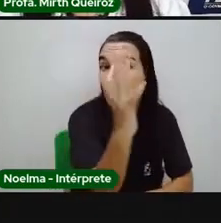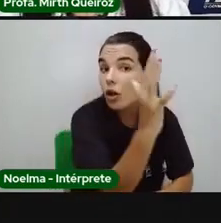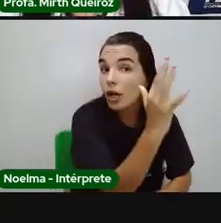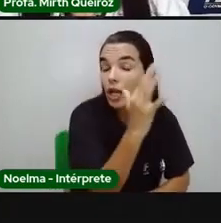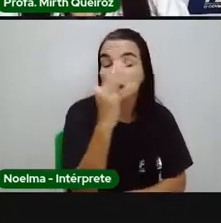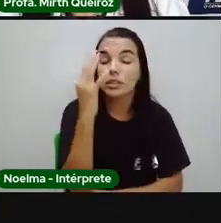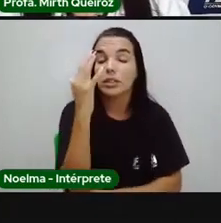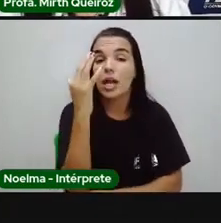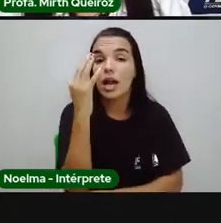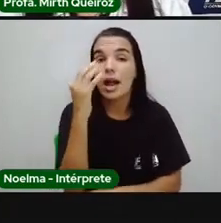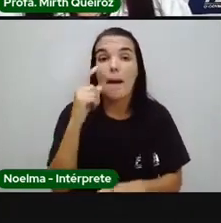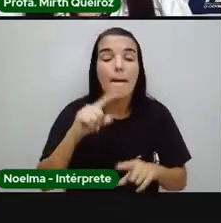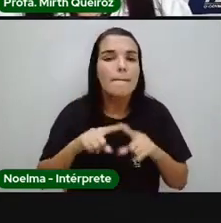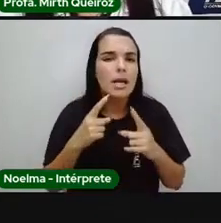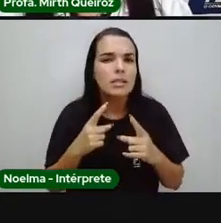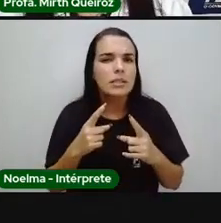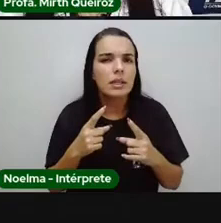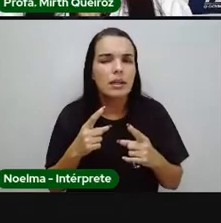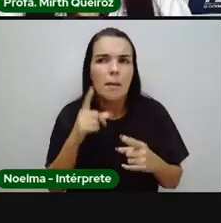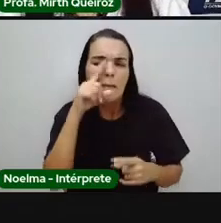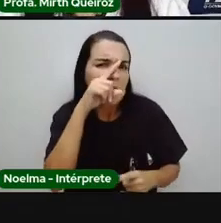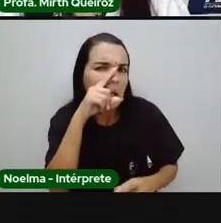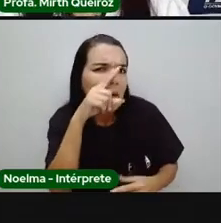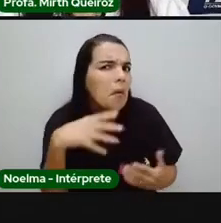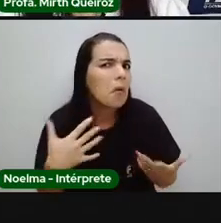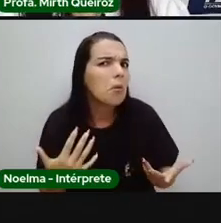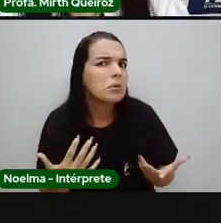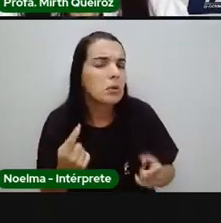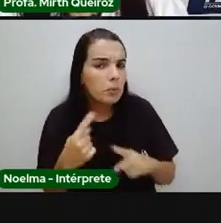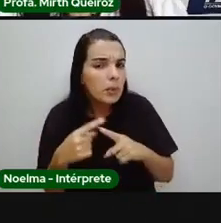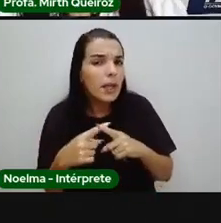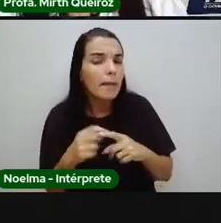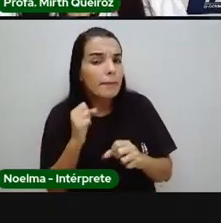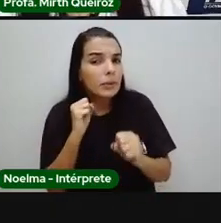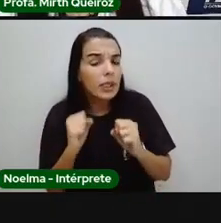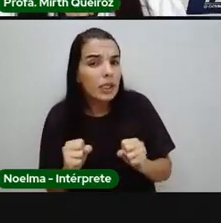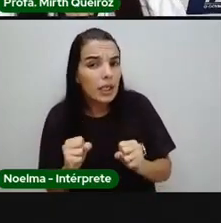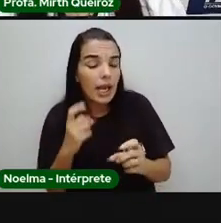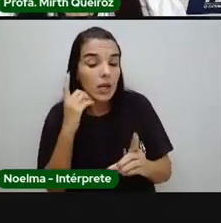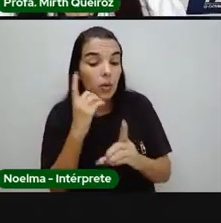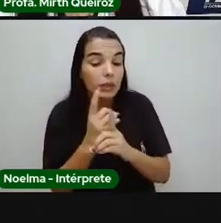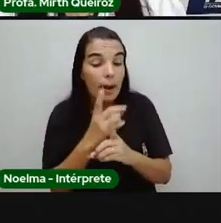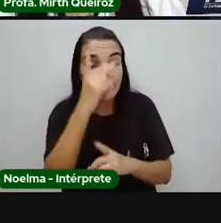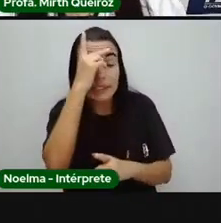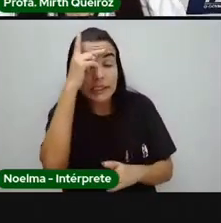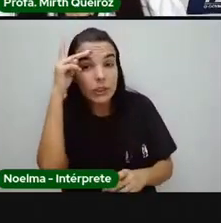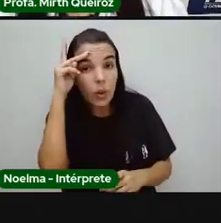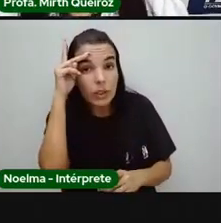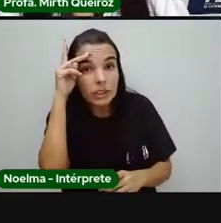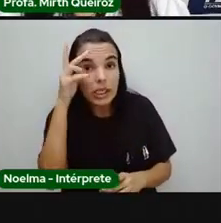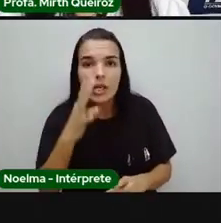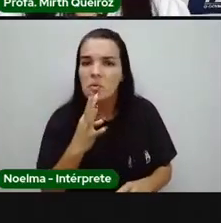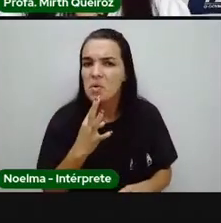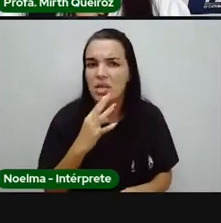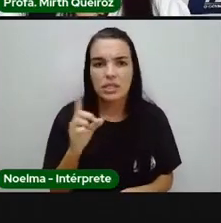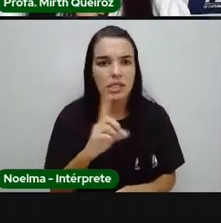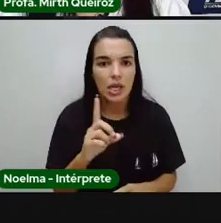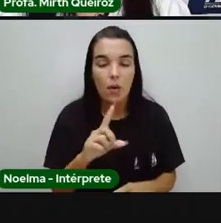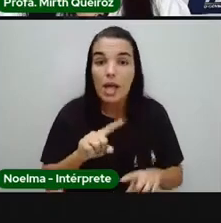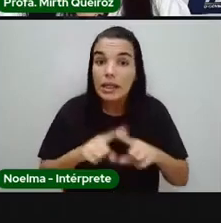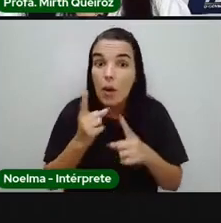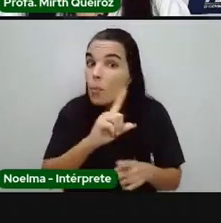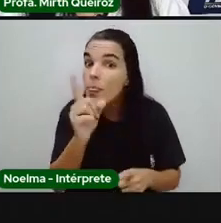encontrar pessoas estranhas e que ela não deveria conversar. Nessa